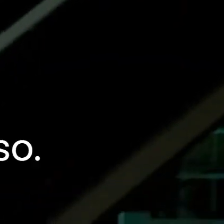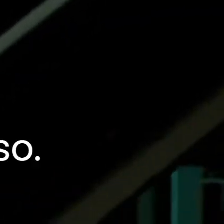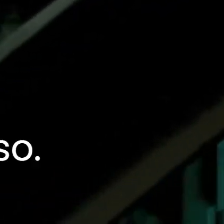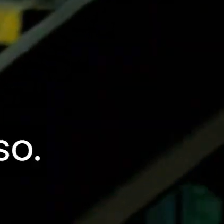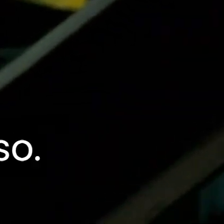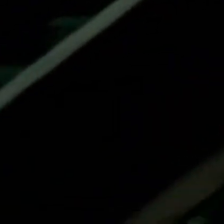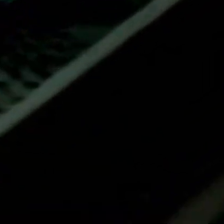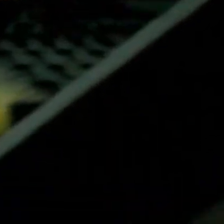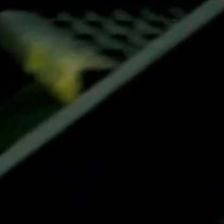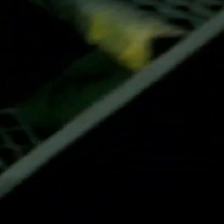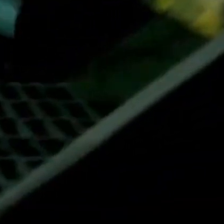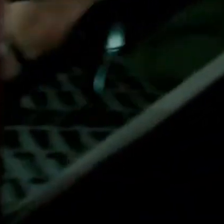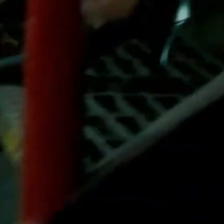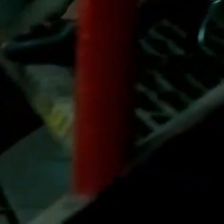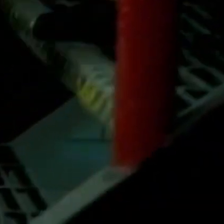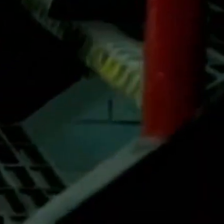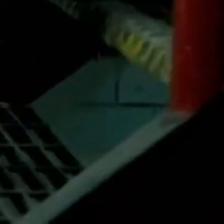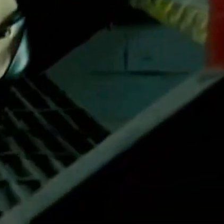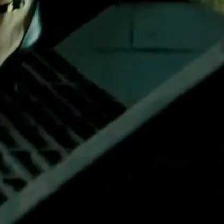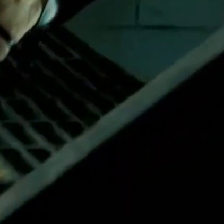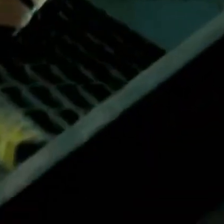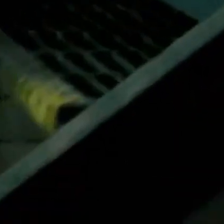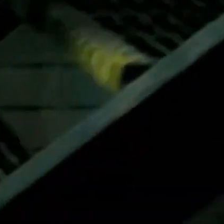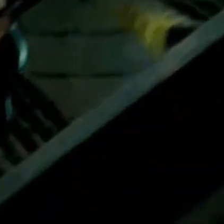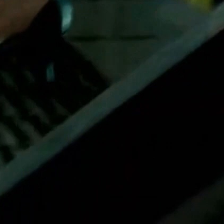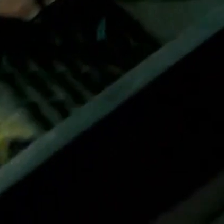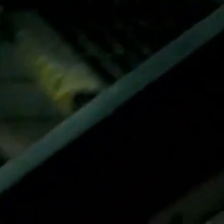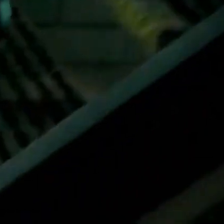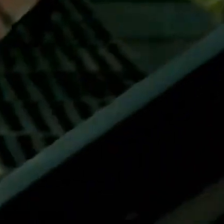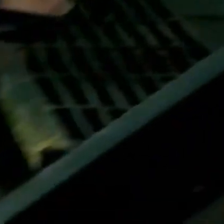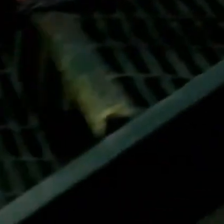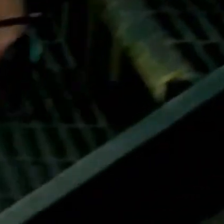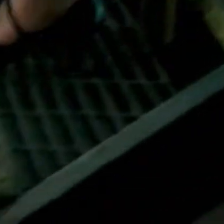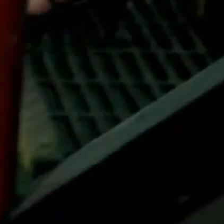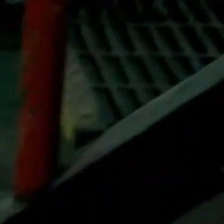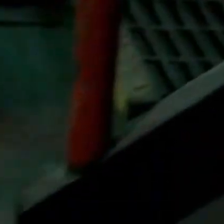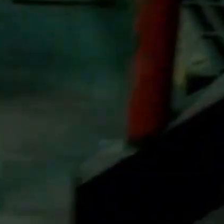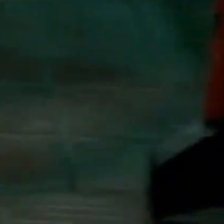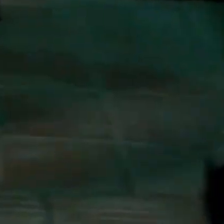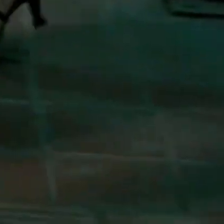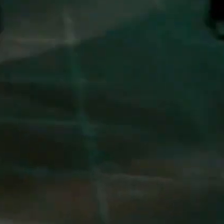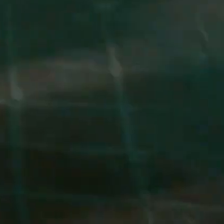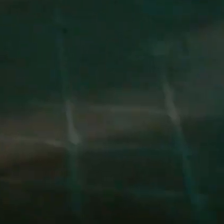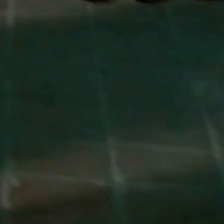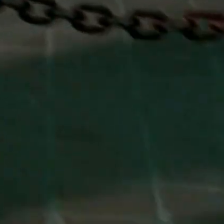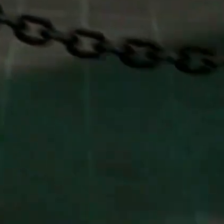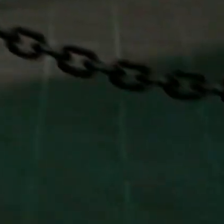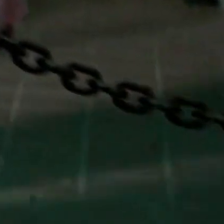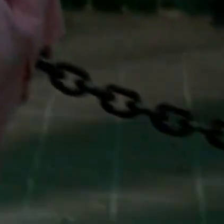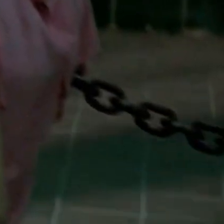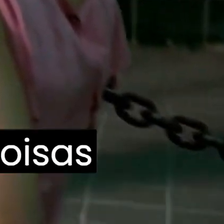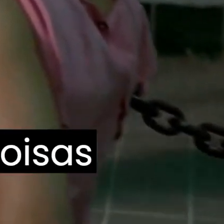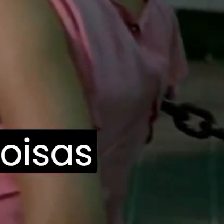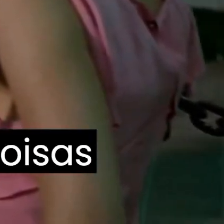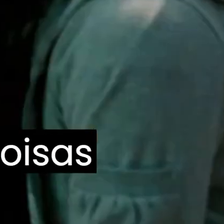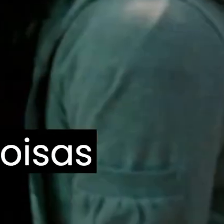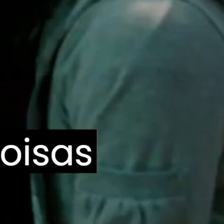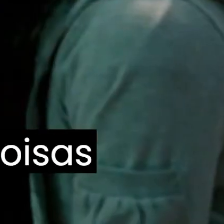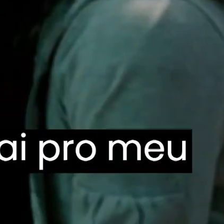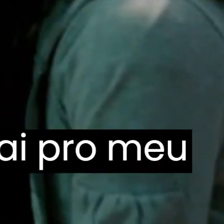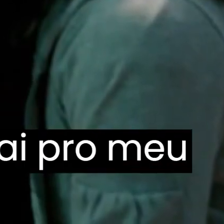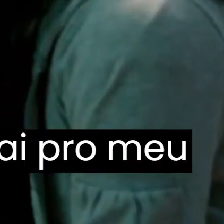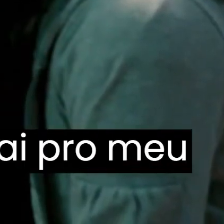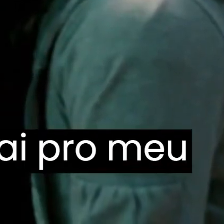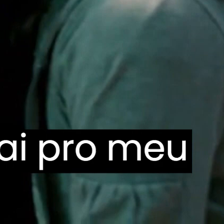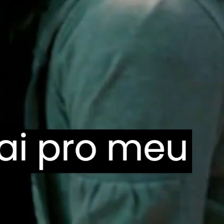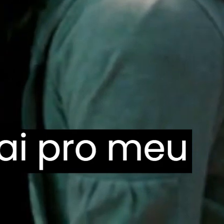Acho que eu vou fazer isso hoje a noite. Sabe, eu tô pensando. Romântico, você vai doer? Não vai doer. só pegar a gente. Obrigada. Saca só, tô falando de